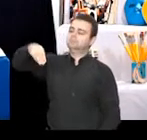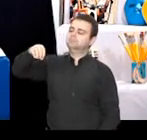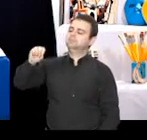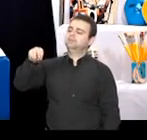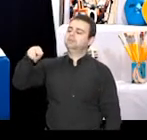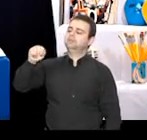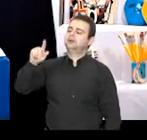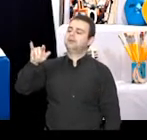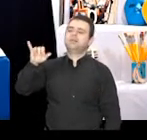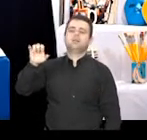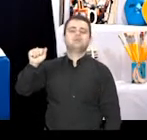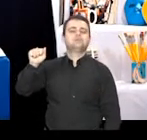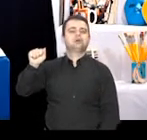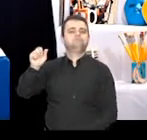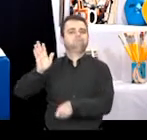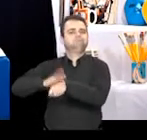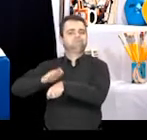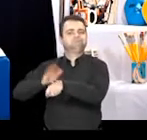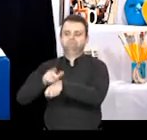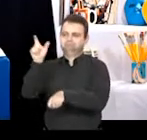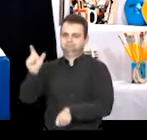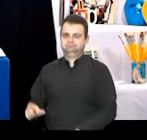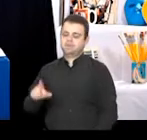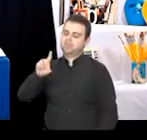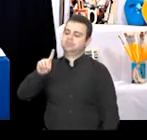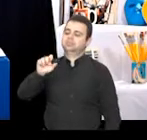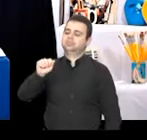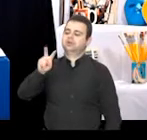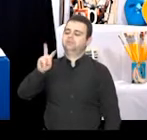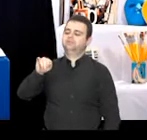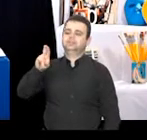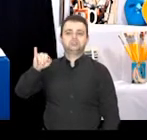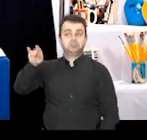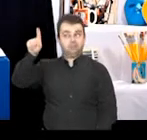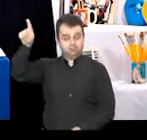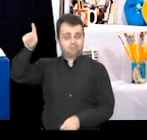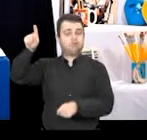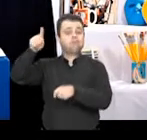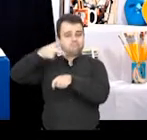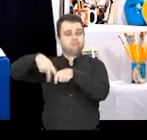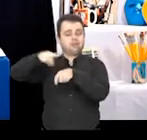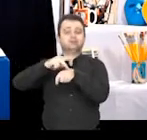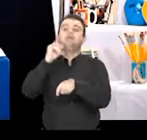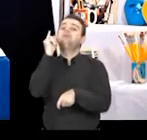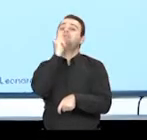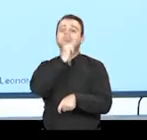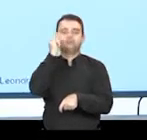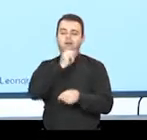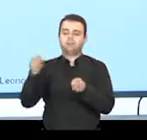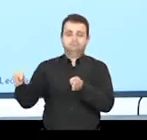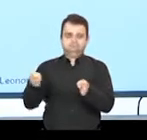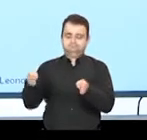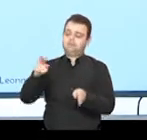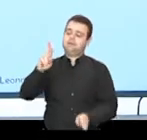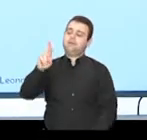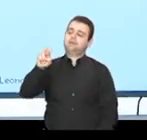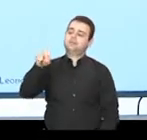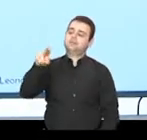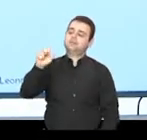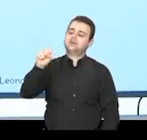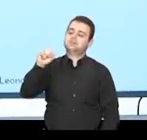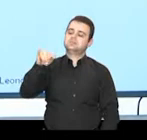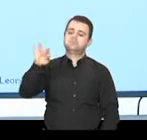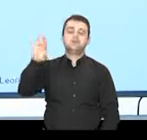e tão importante pintura do Leonardo da Vinci, pintor italiano do Renascimento, Mona Lisa.